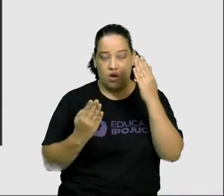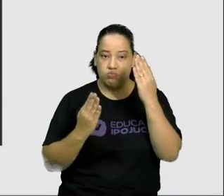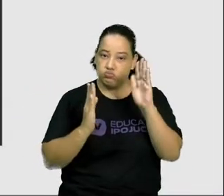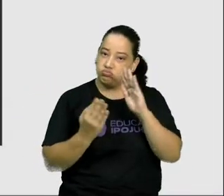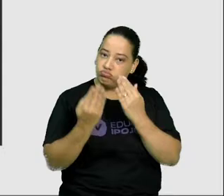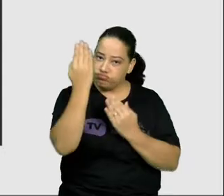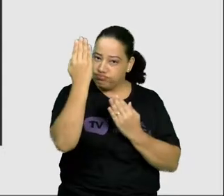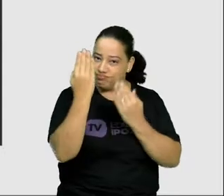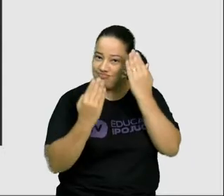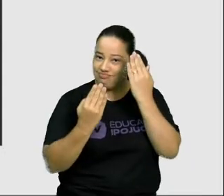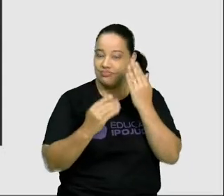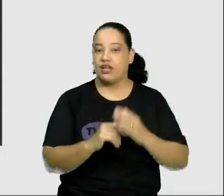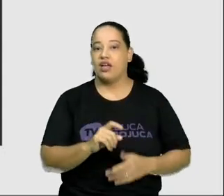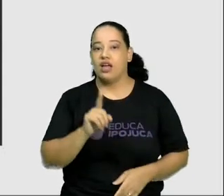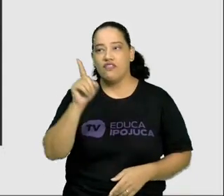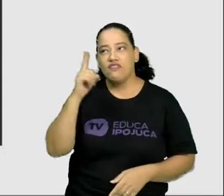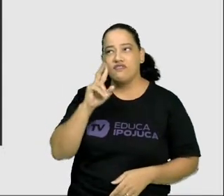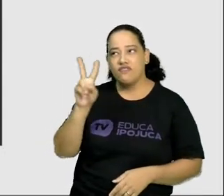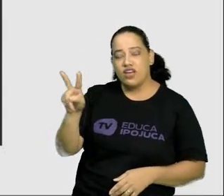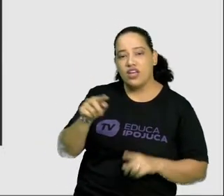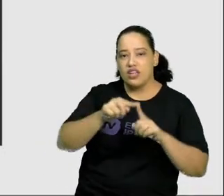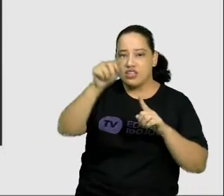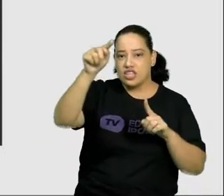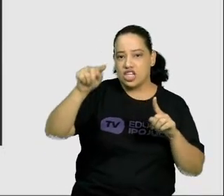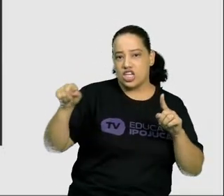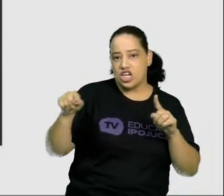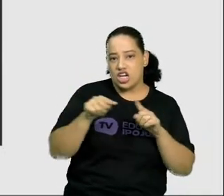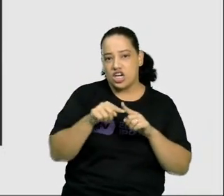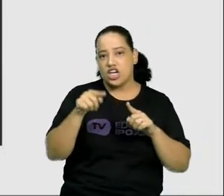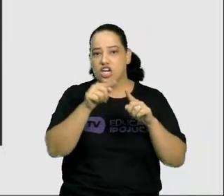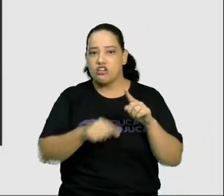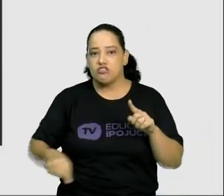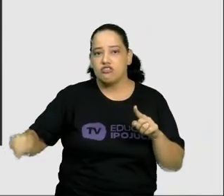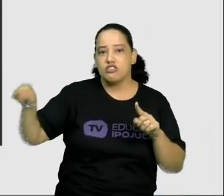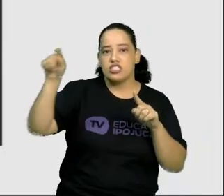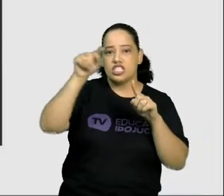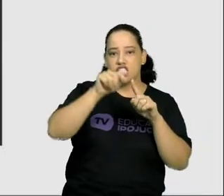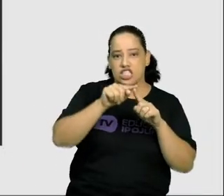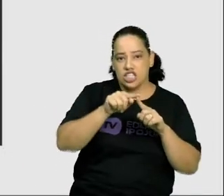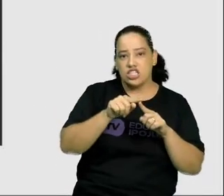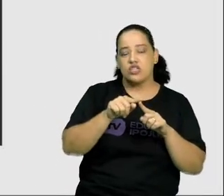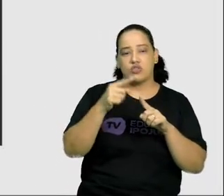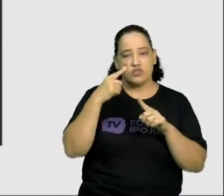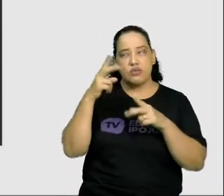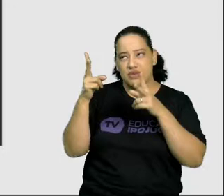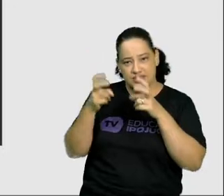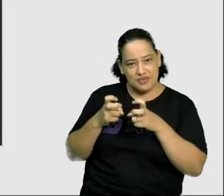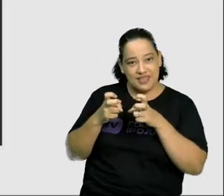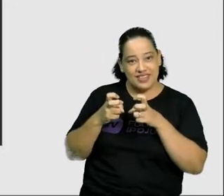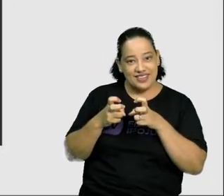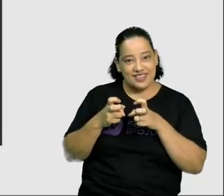Retângulo. Temos aqui, ó, triângulos, círculo. Vocês conseguem perceber?